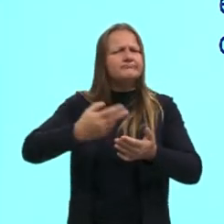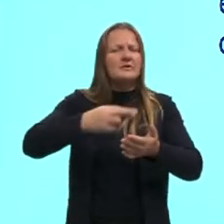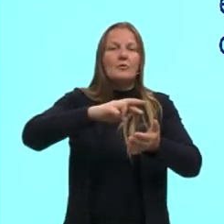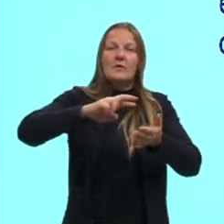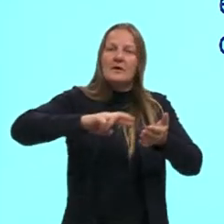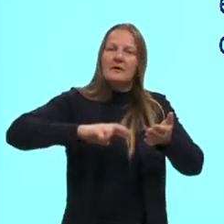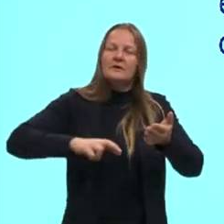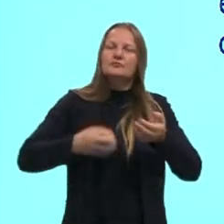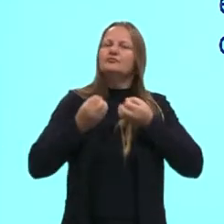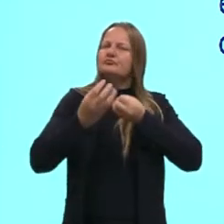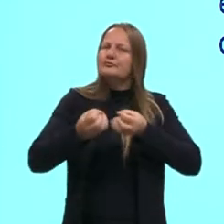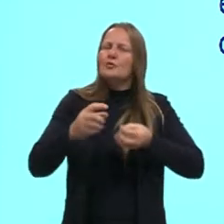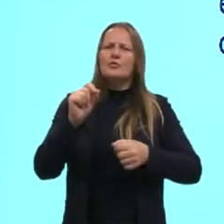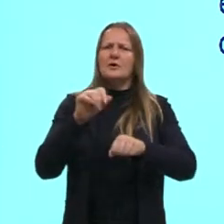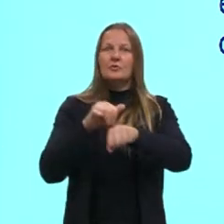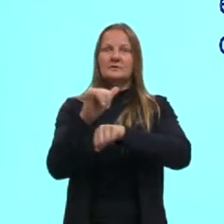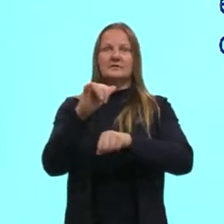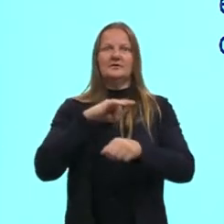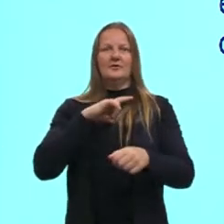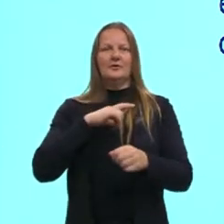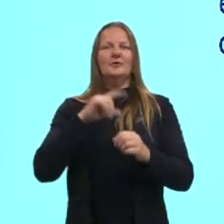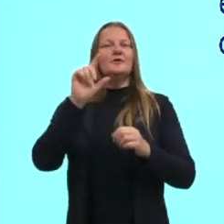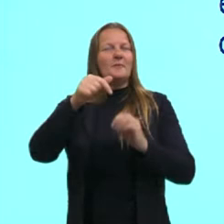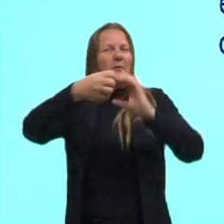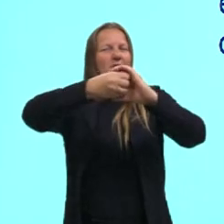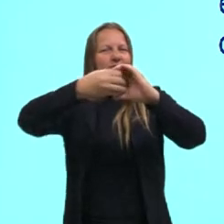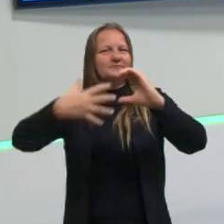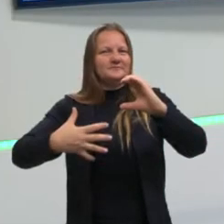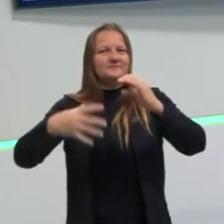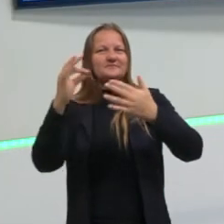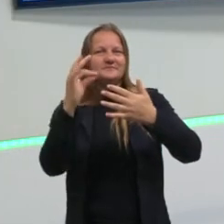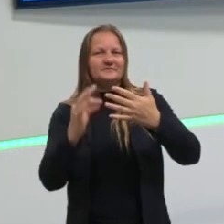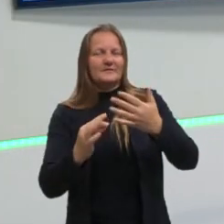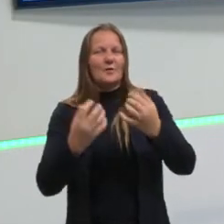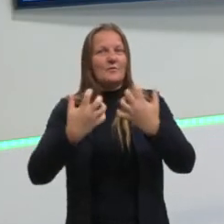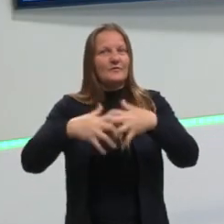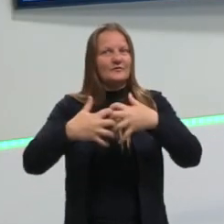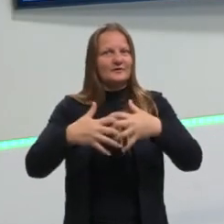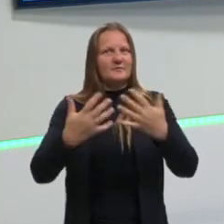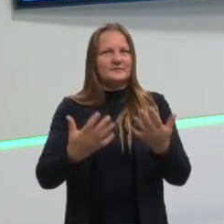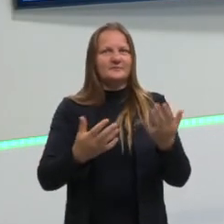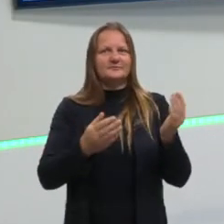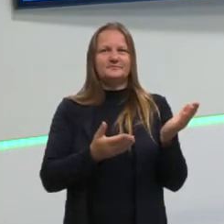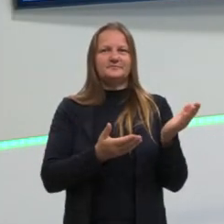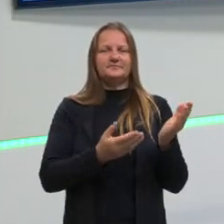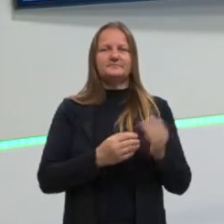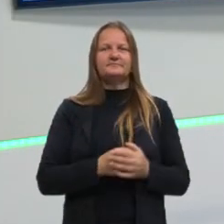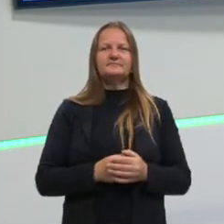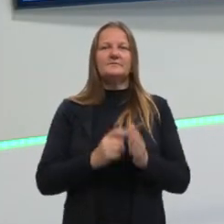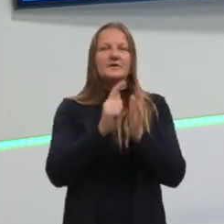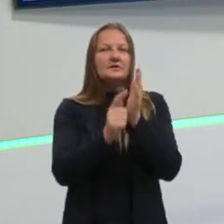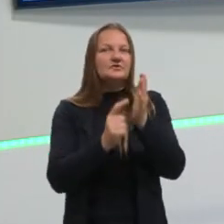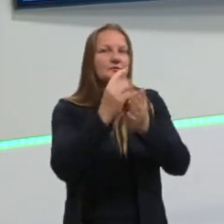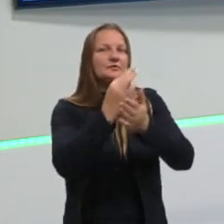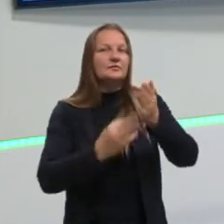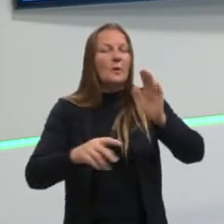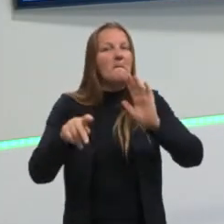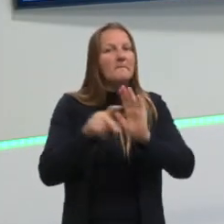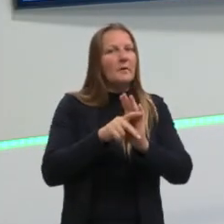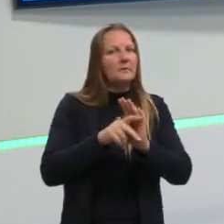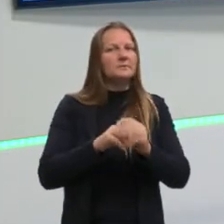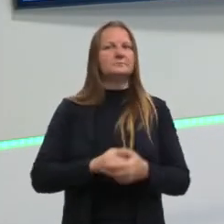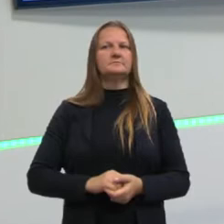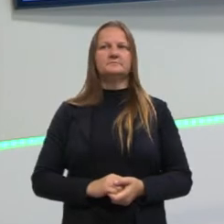gente vai entender daqui a pouquinho quais são as características da crônica e como é que ela funciona como um gênero textual de fato.